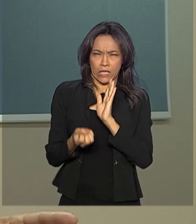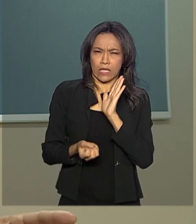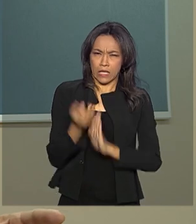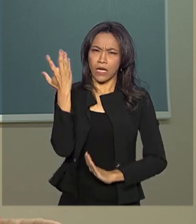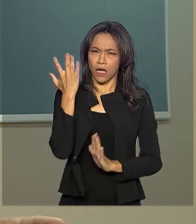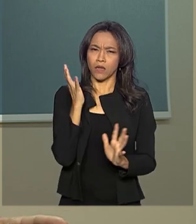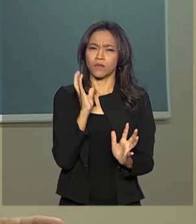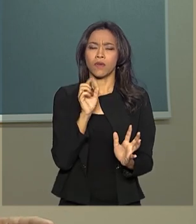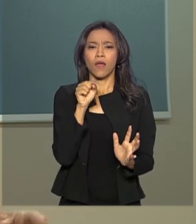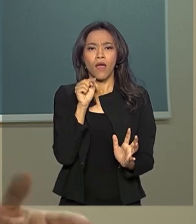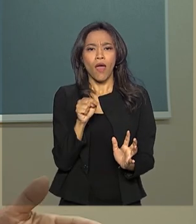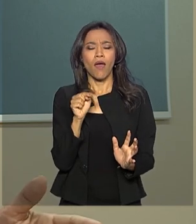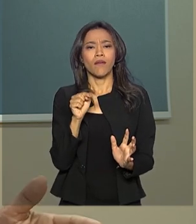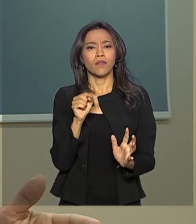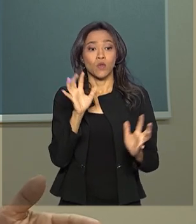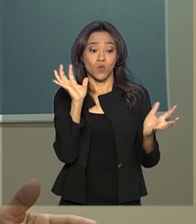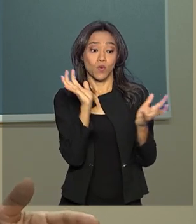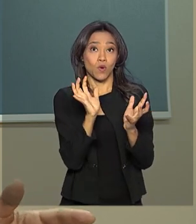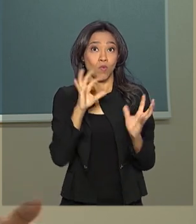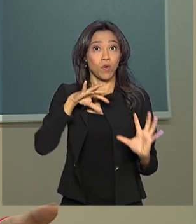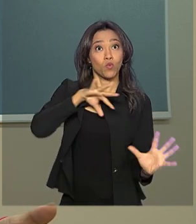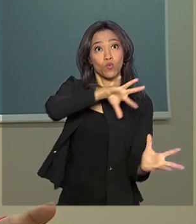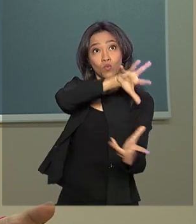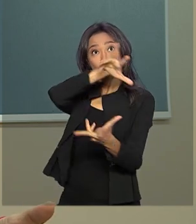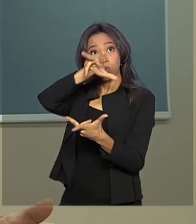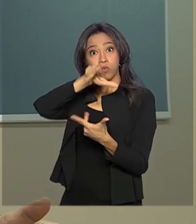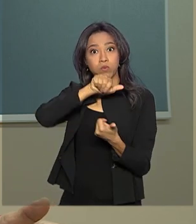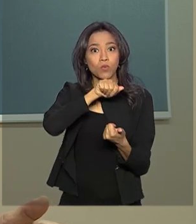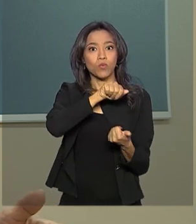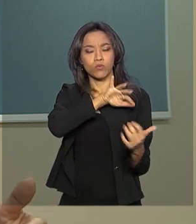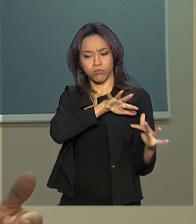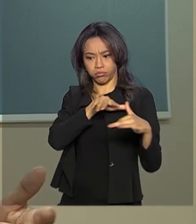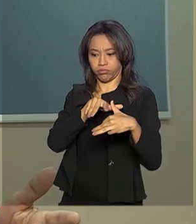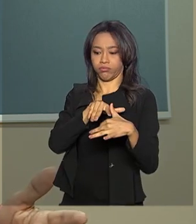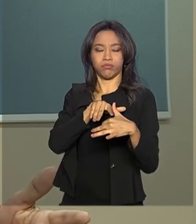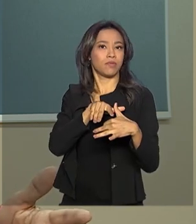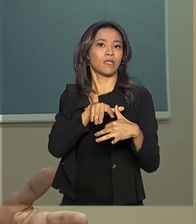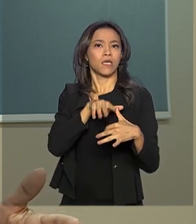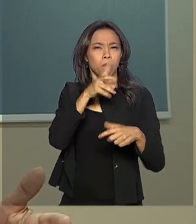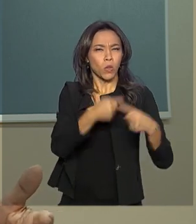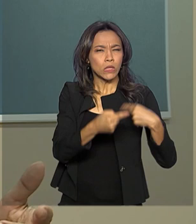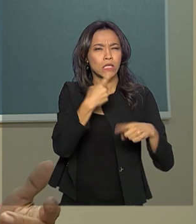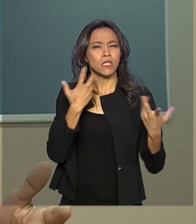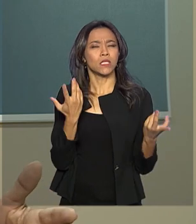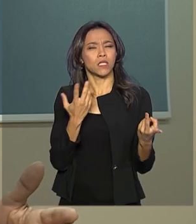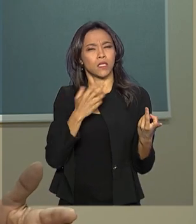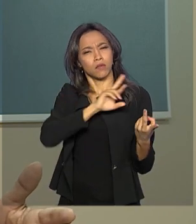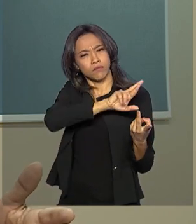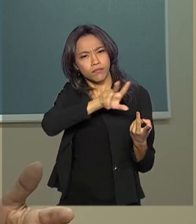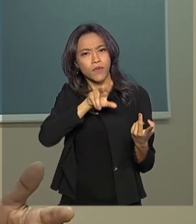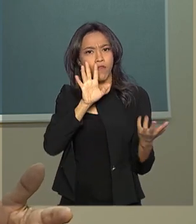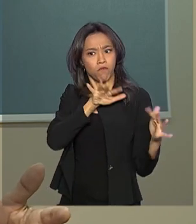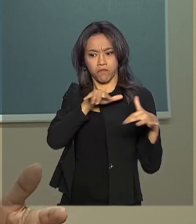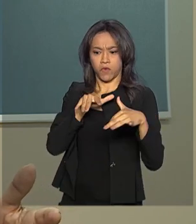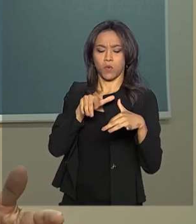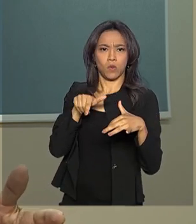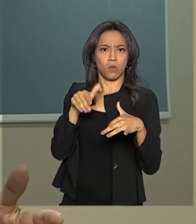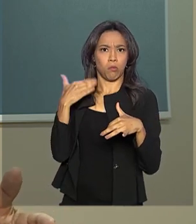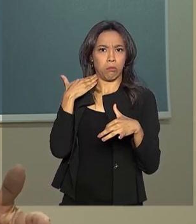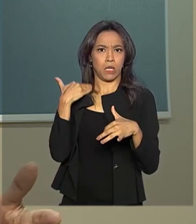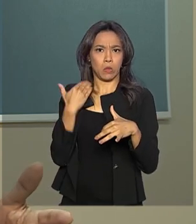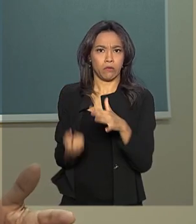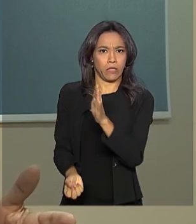foi visto pela comunidade internacional, entendendo comunidade acadêmica e política, como sendo